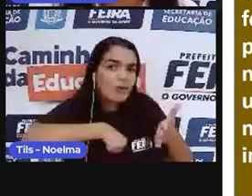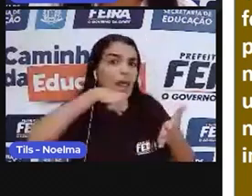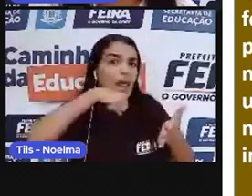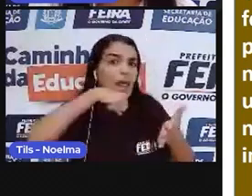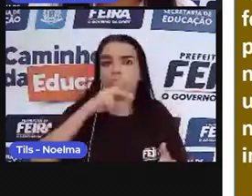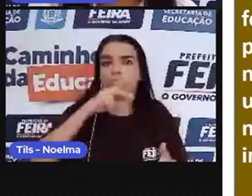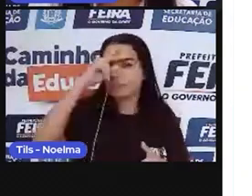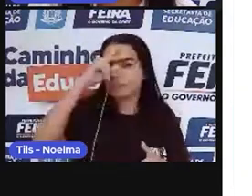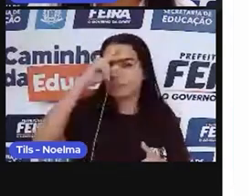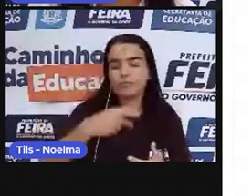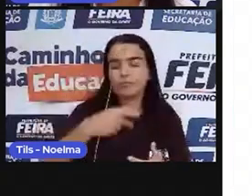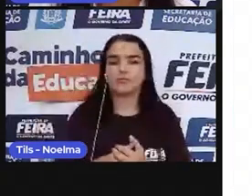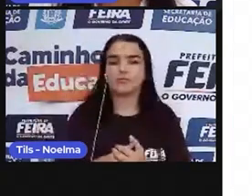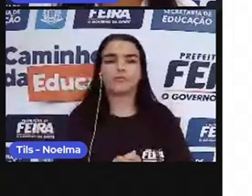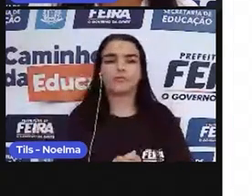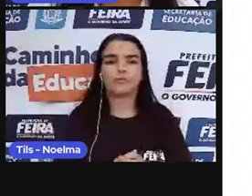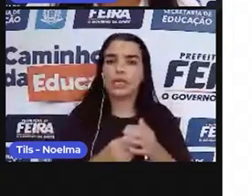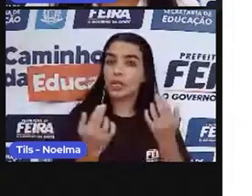índios também.